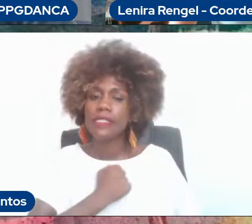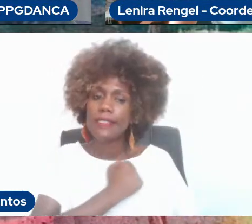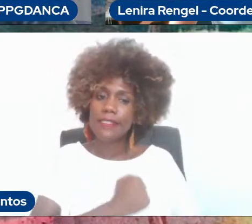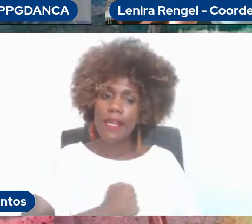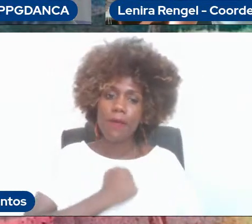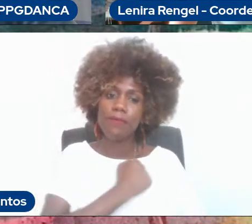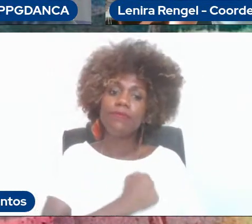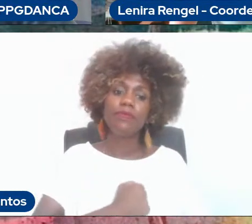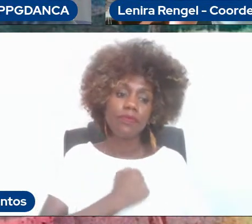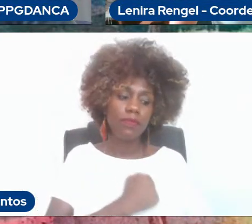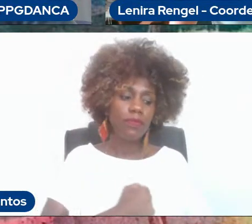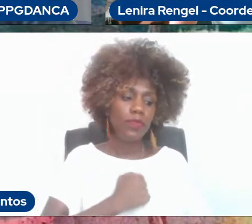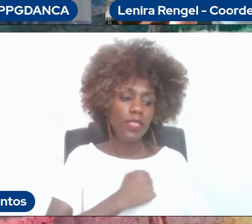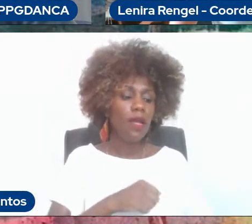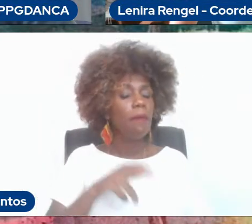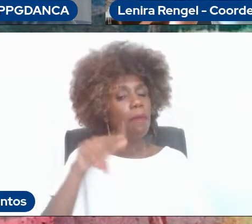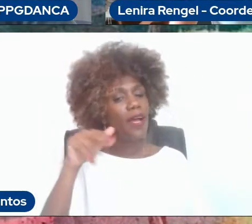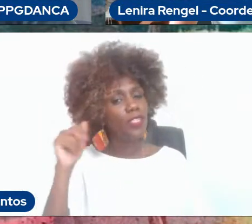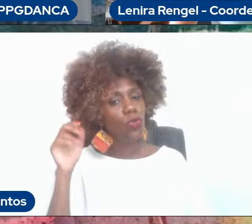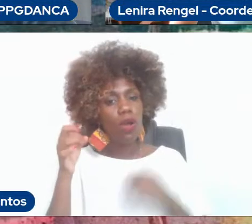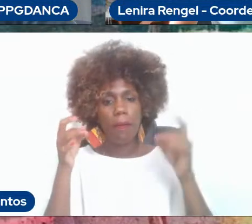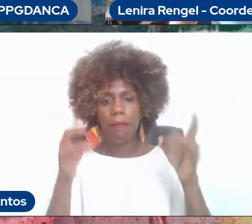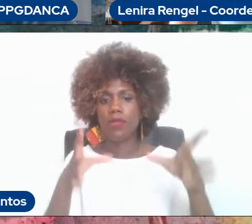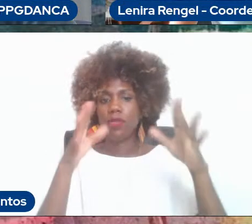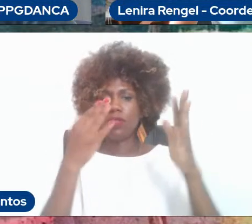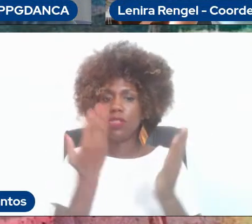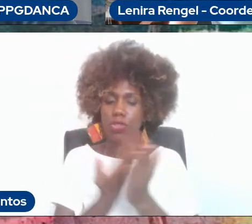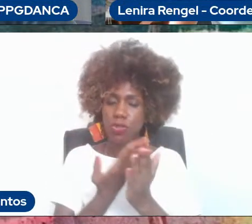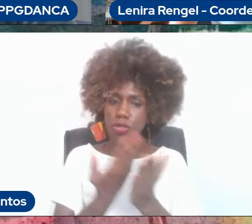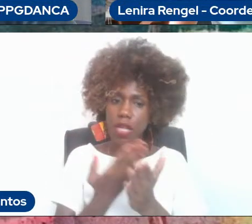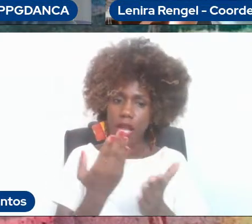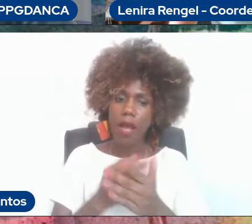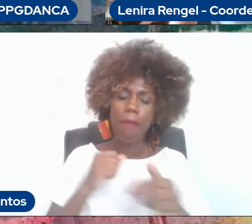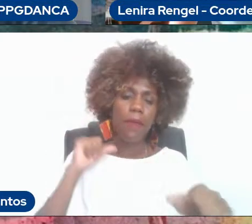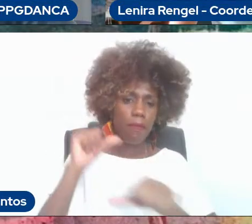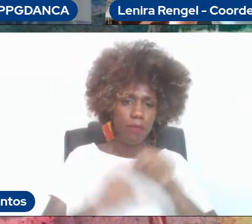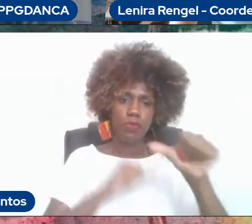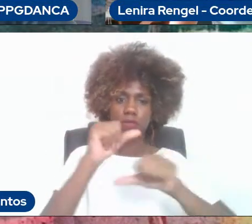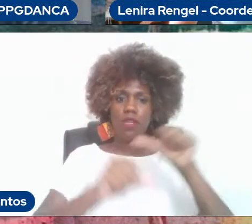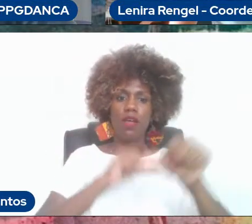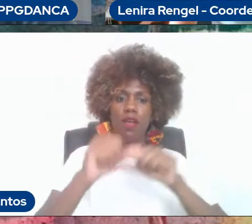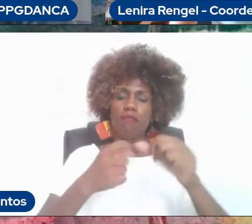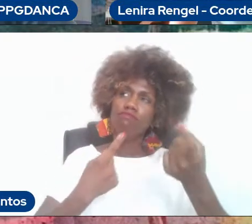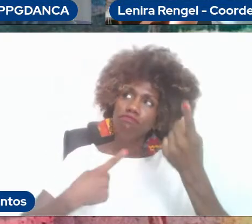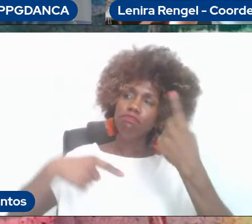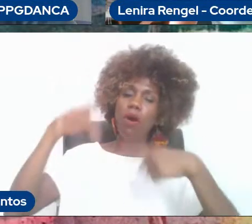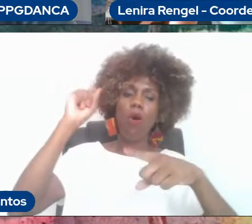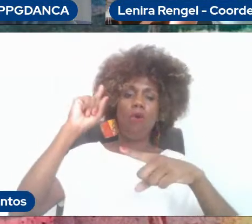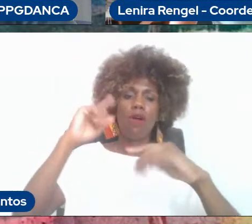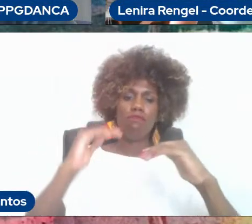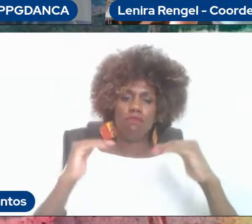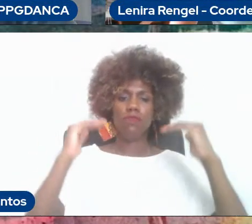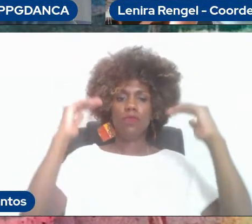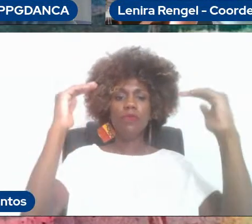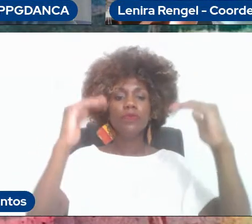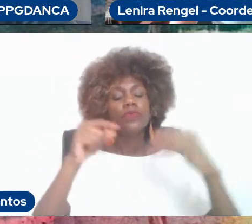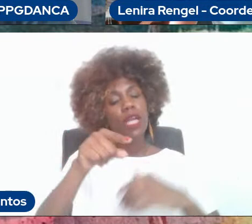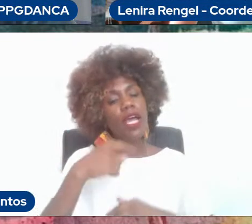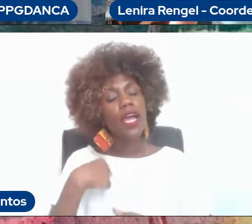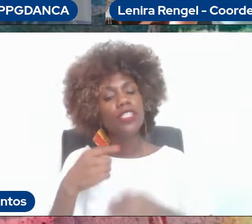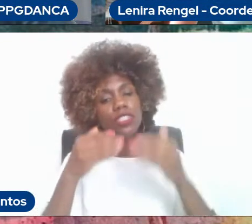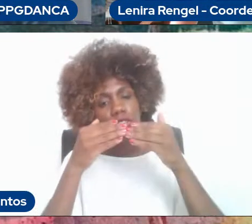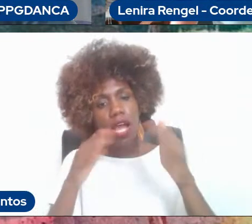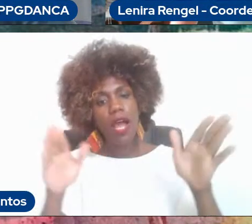mas nunca desistindo de estudar para revolucionar, emancipar. Então, a gente abre